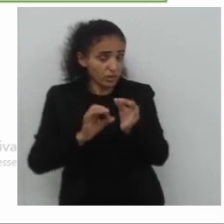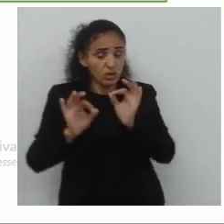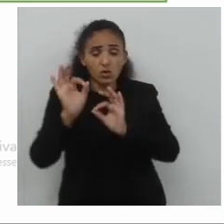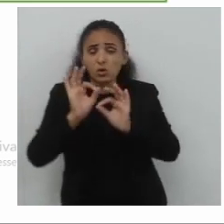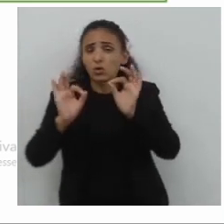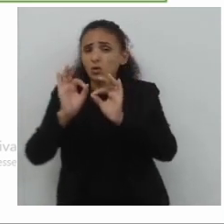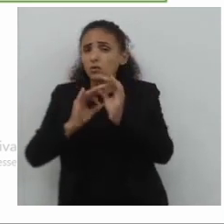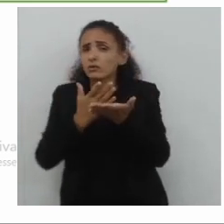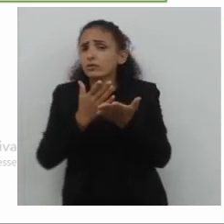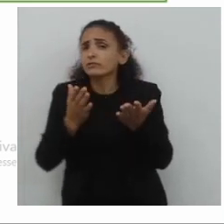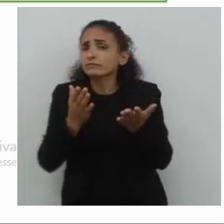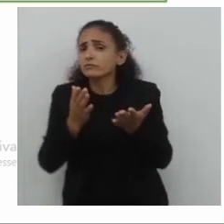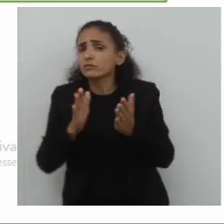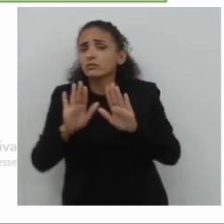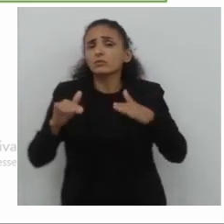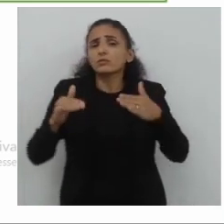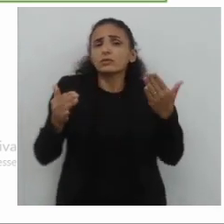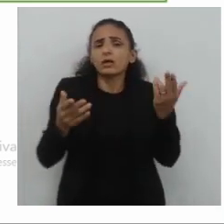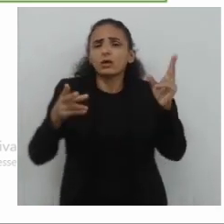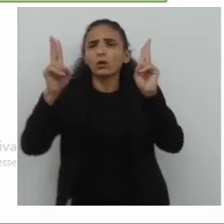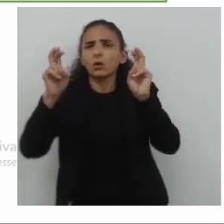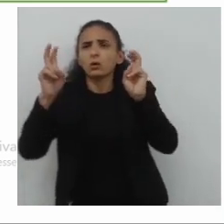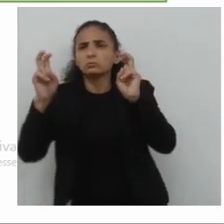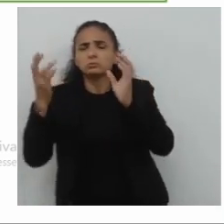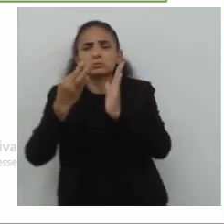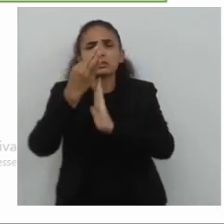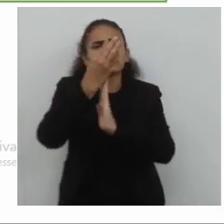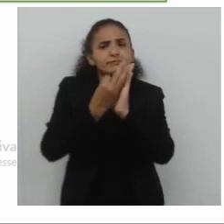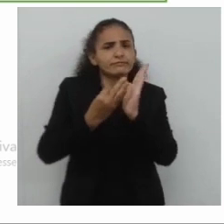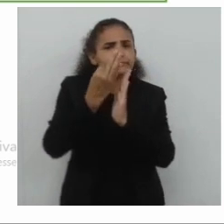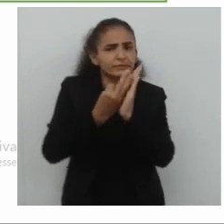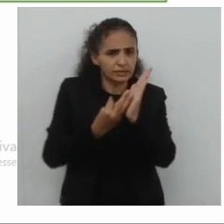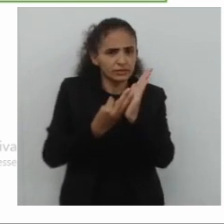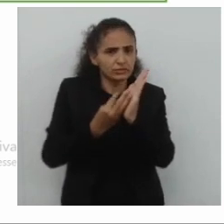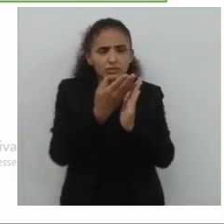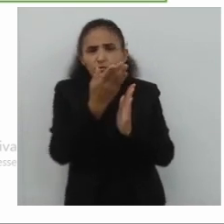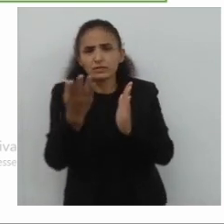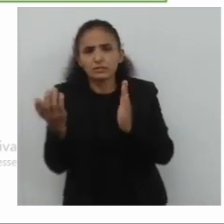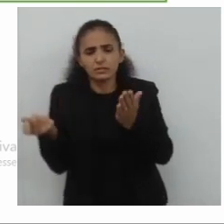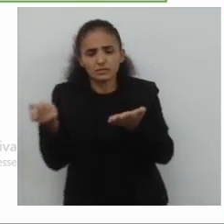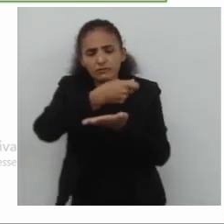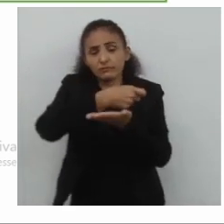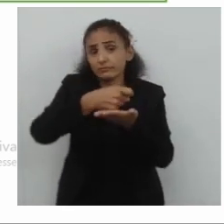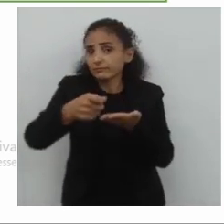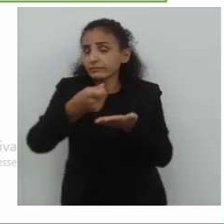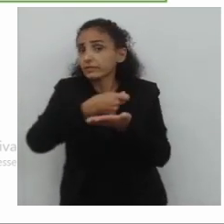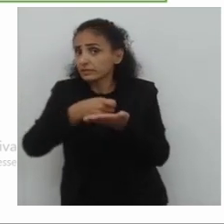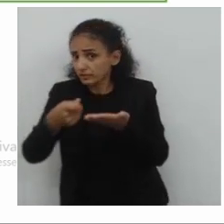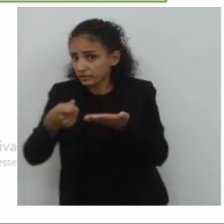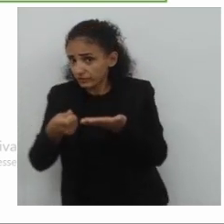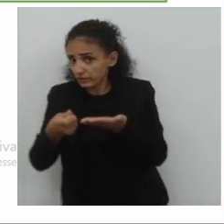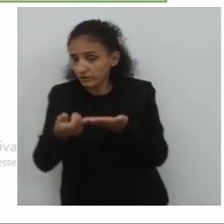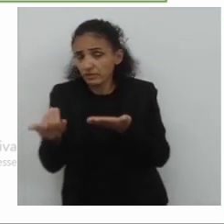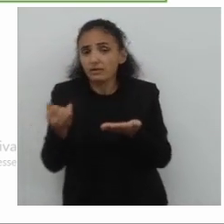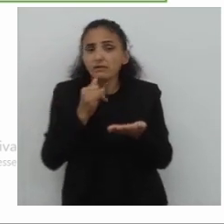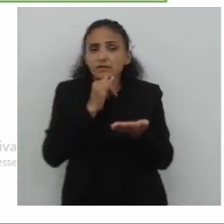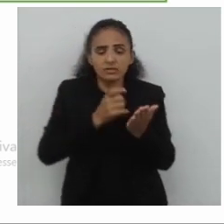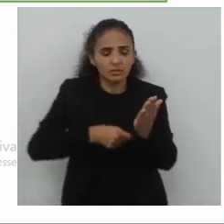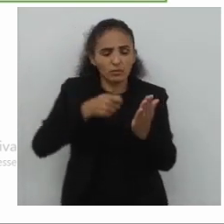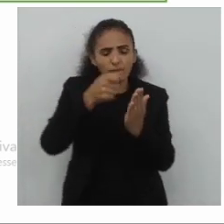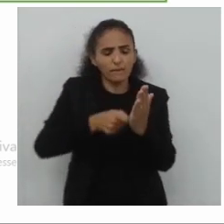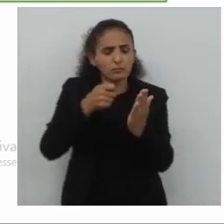refere-se à pertinência e adequação ao contexto em que um texto deve ser produzido. No caso de uma